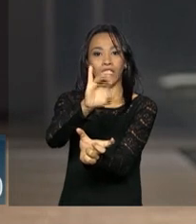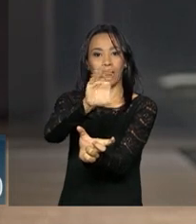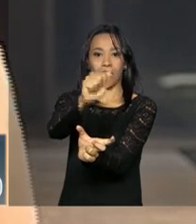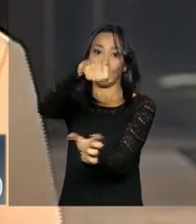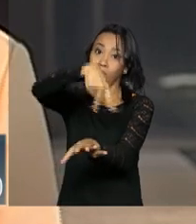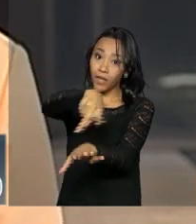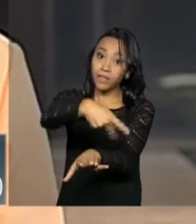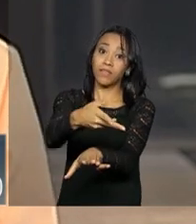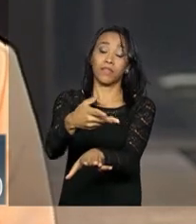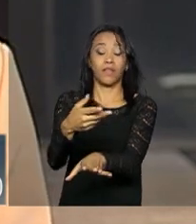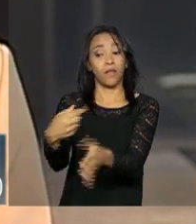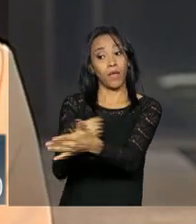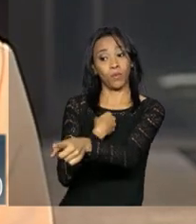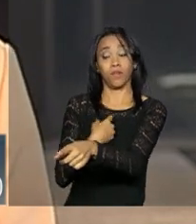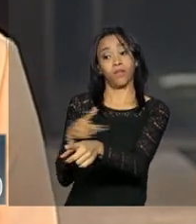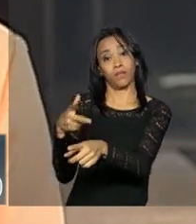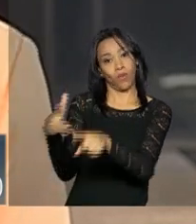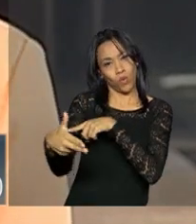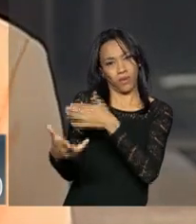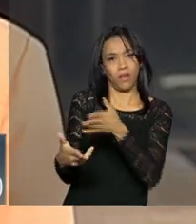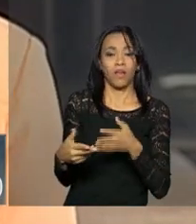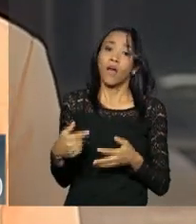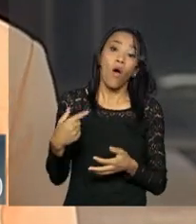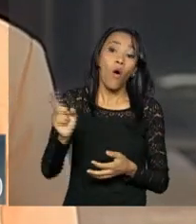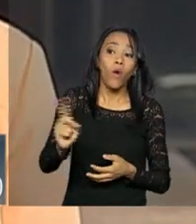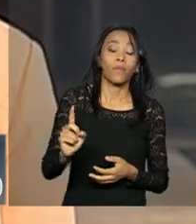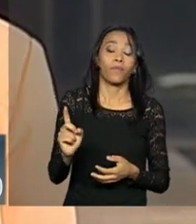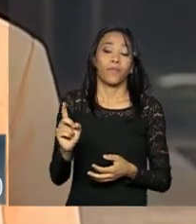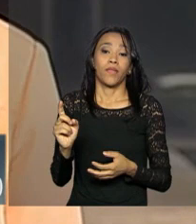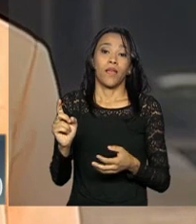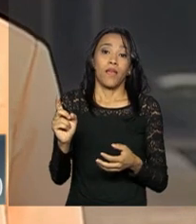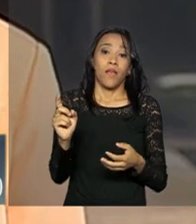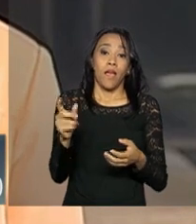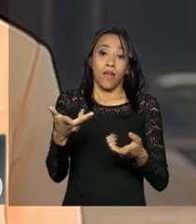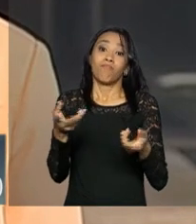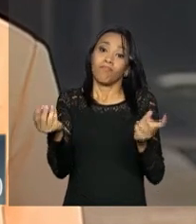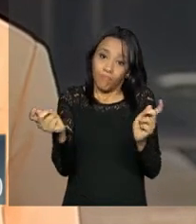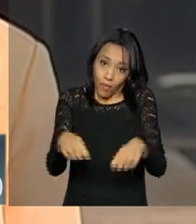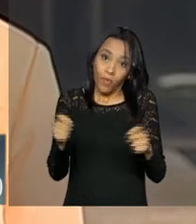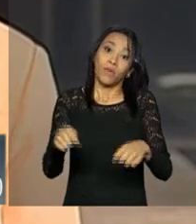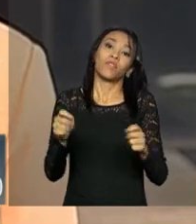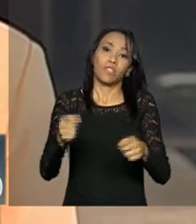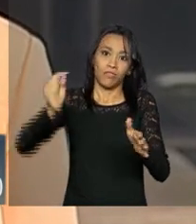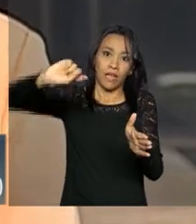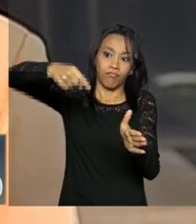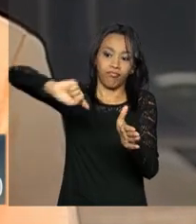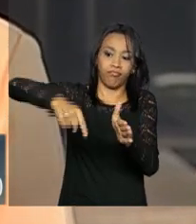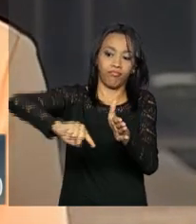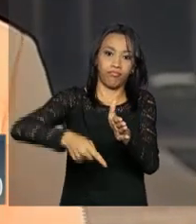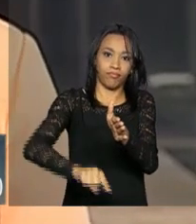sabe, Tânia, nós não estamos nessa época mais, mas a instabilidade pode permanecer de forma profunda